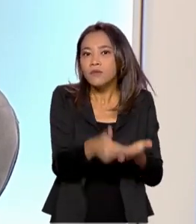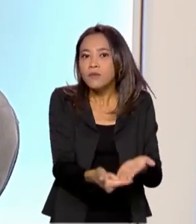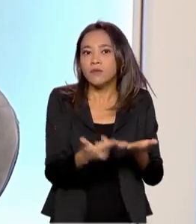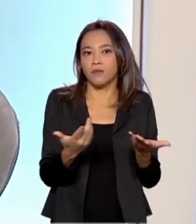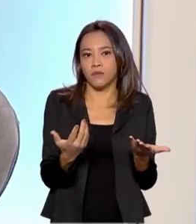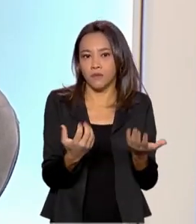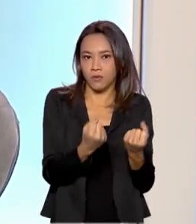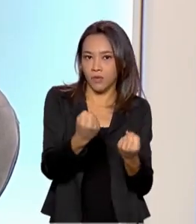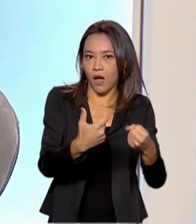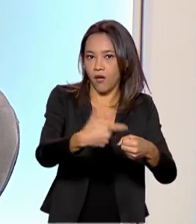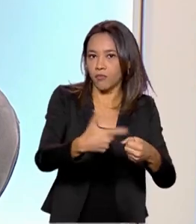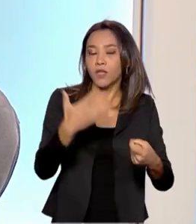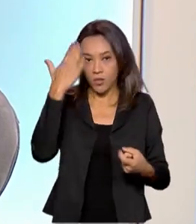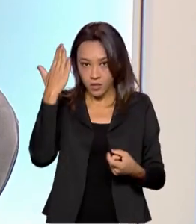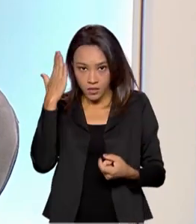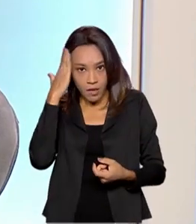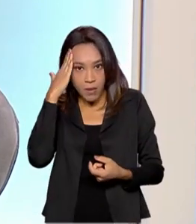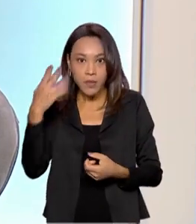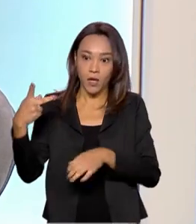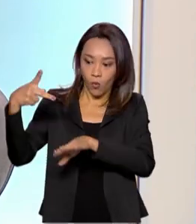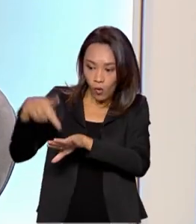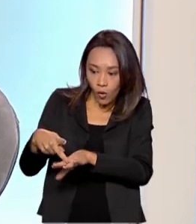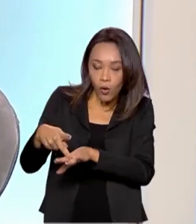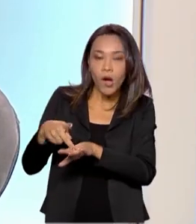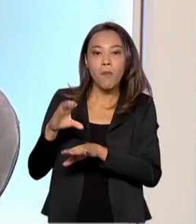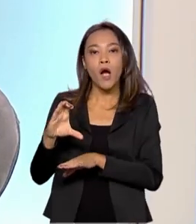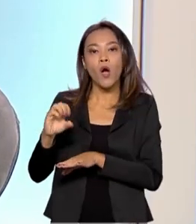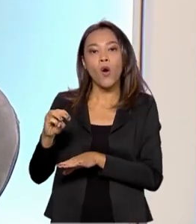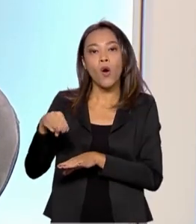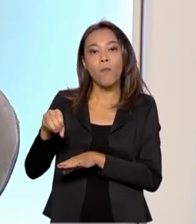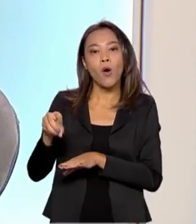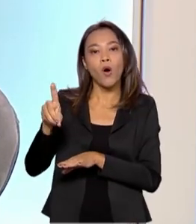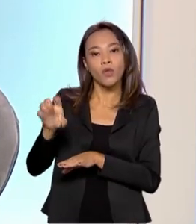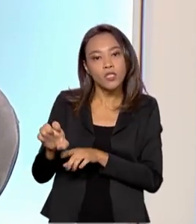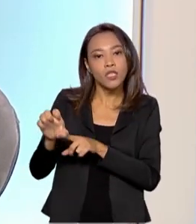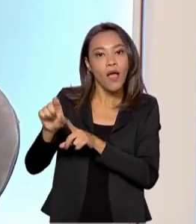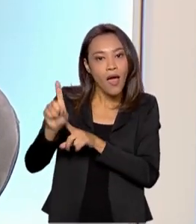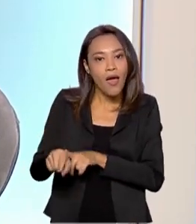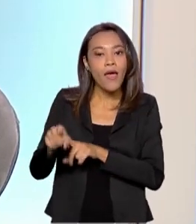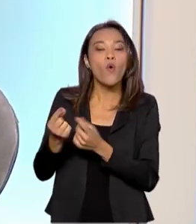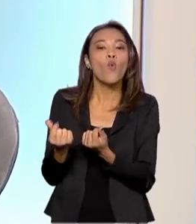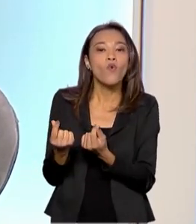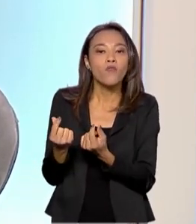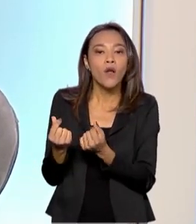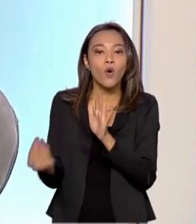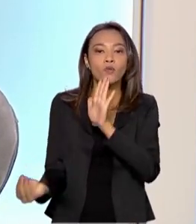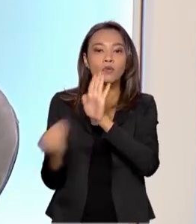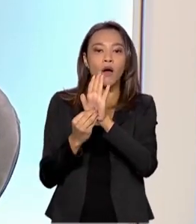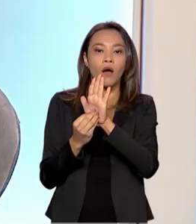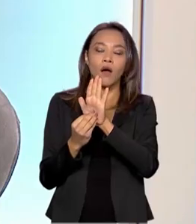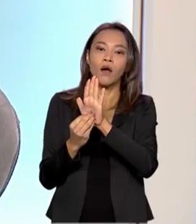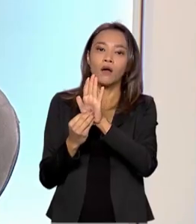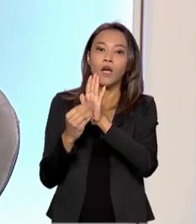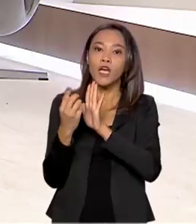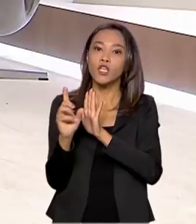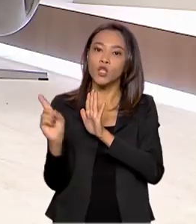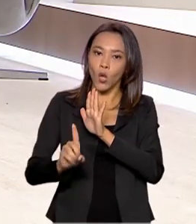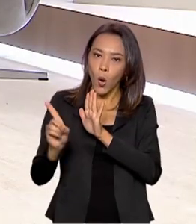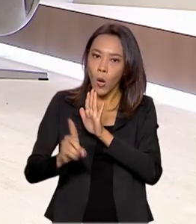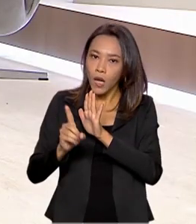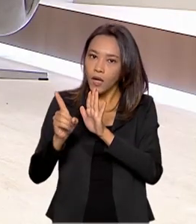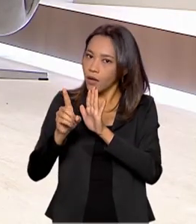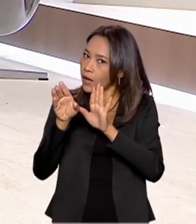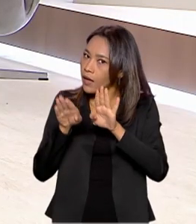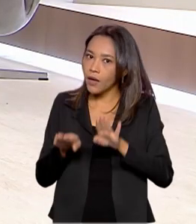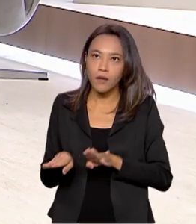Nós sabemos que o preço do petróleo, ele é uma comodice, é precificada no mercado internacional em dólar e, é